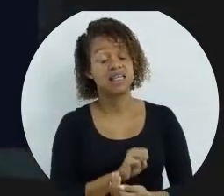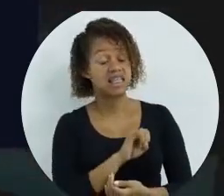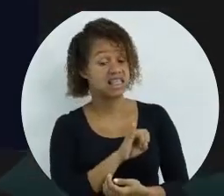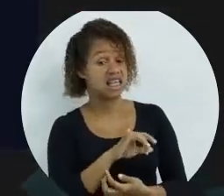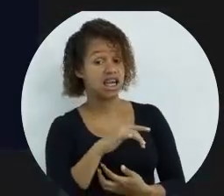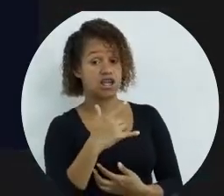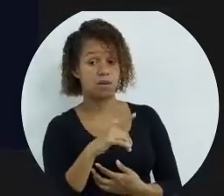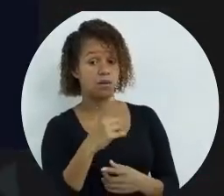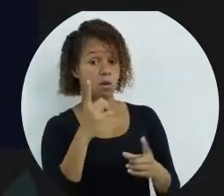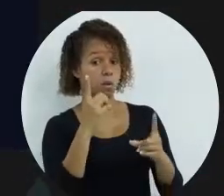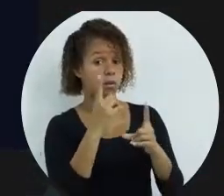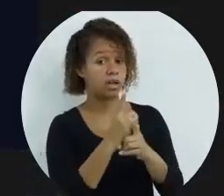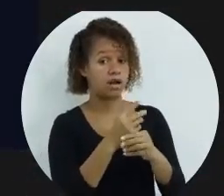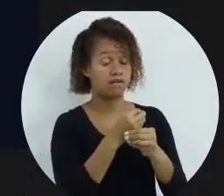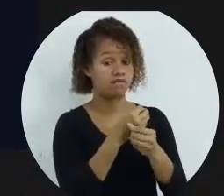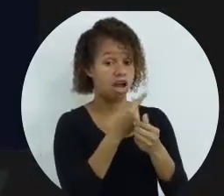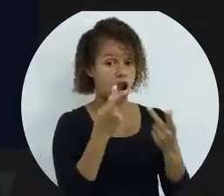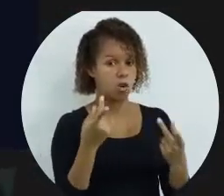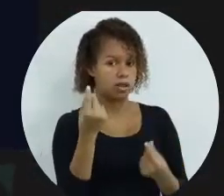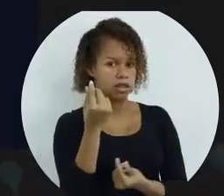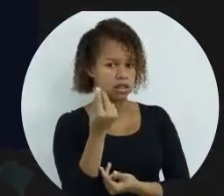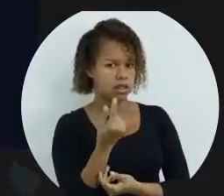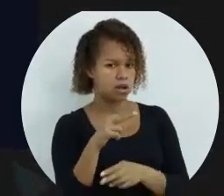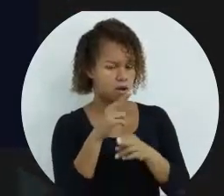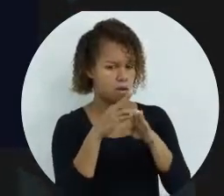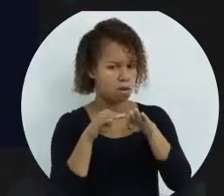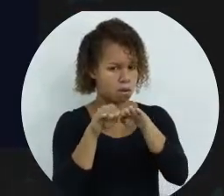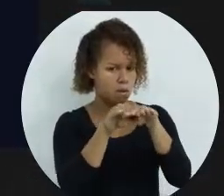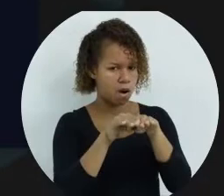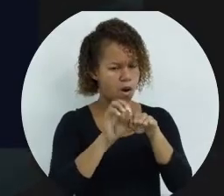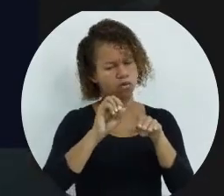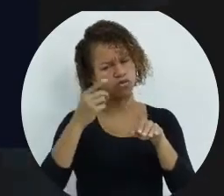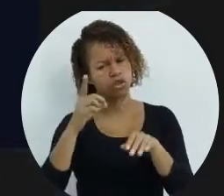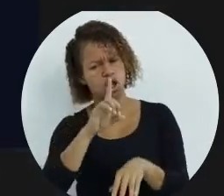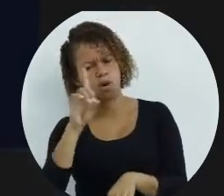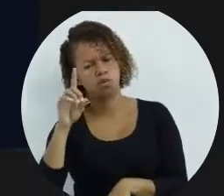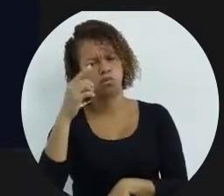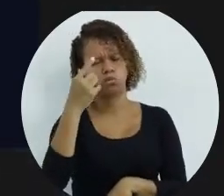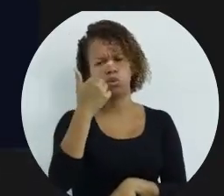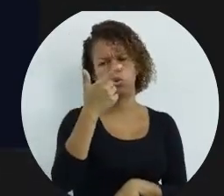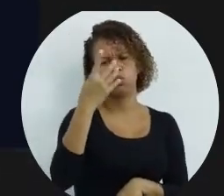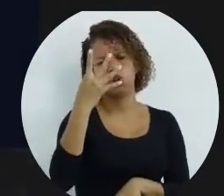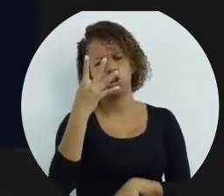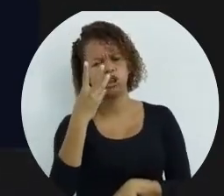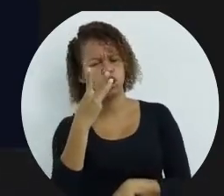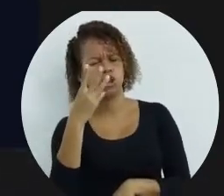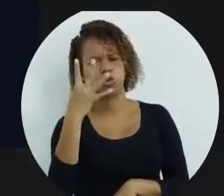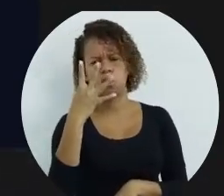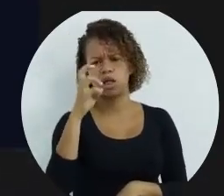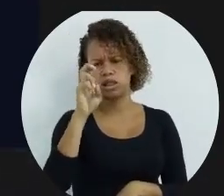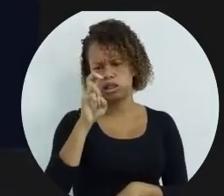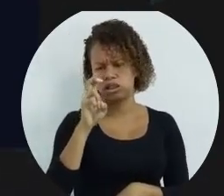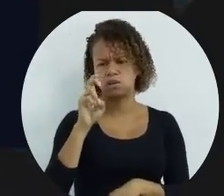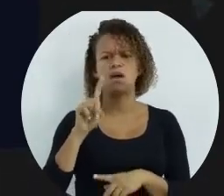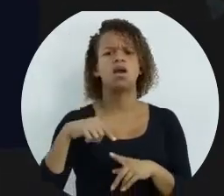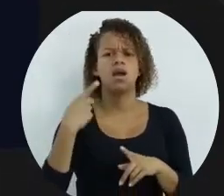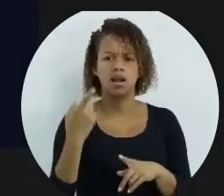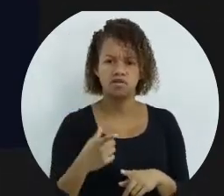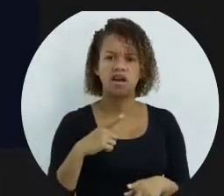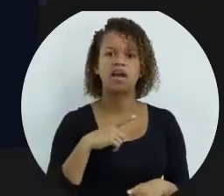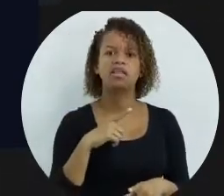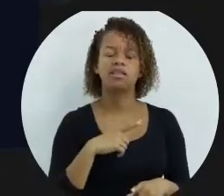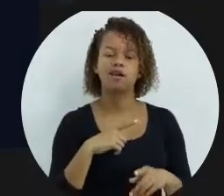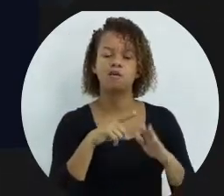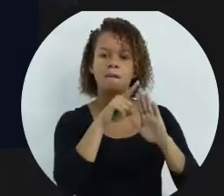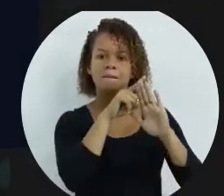não for, se ele não encontrar valor igual, se for qualquer outro dia, 1, 2, 3, 4, 5. Então, ele vai ter